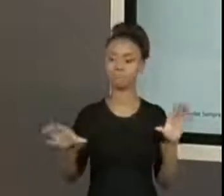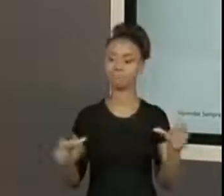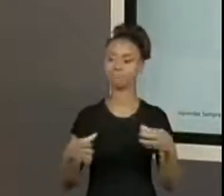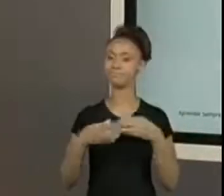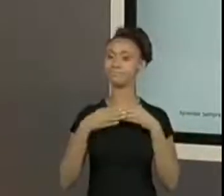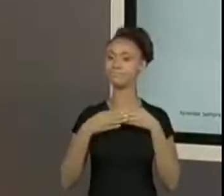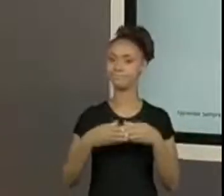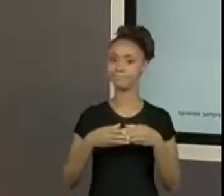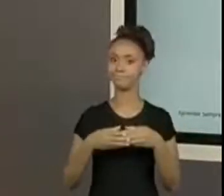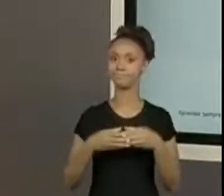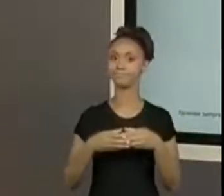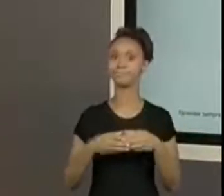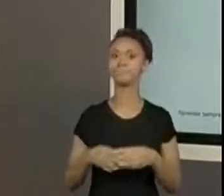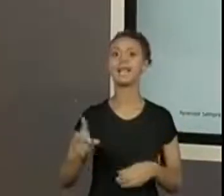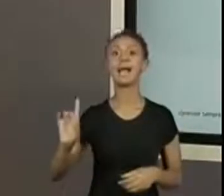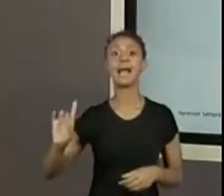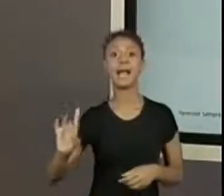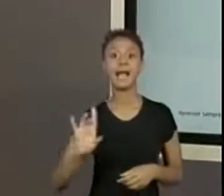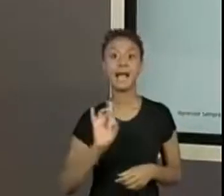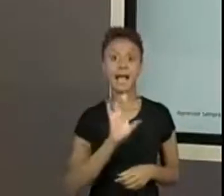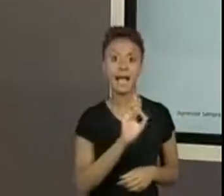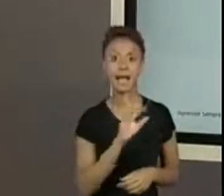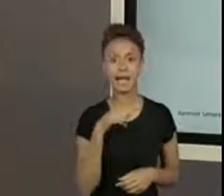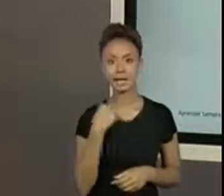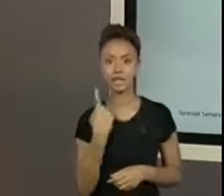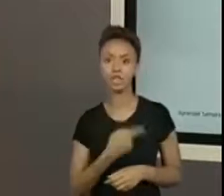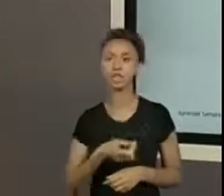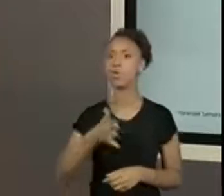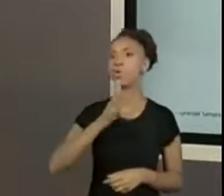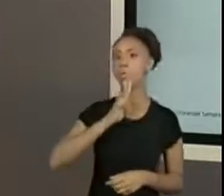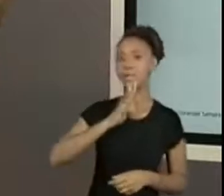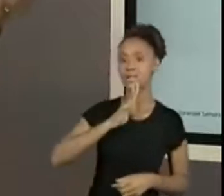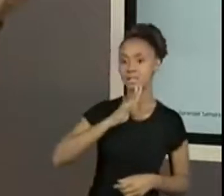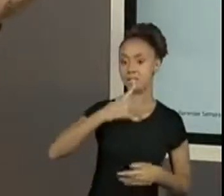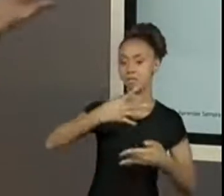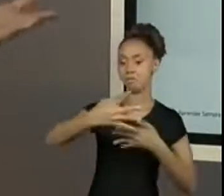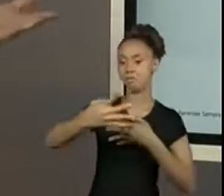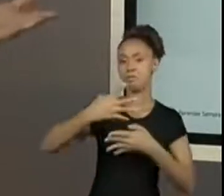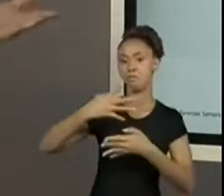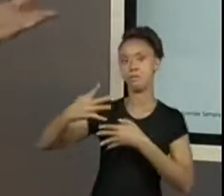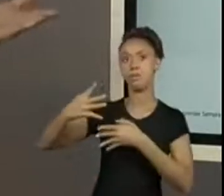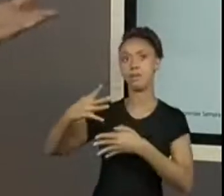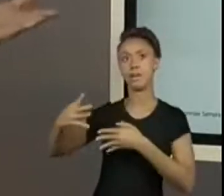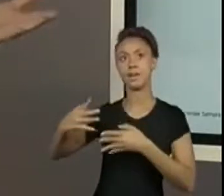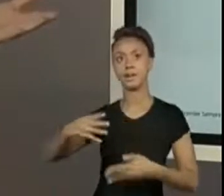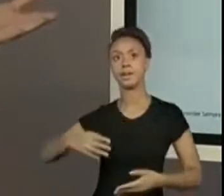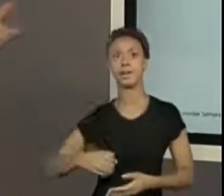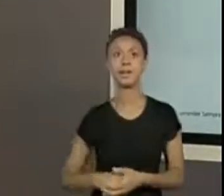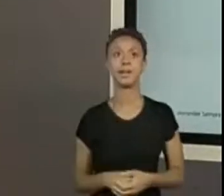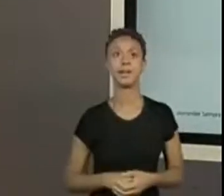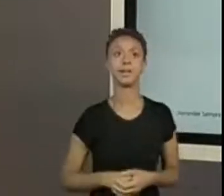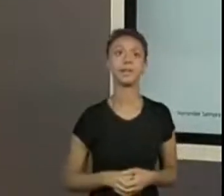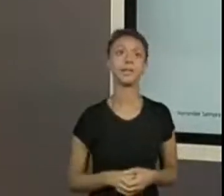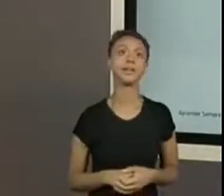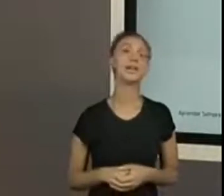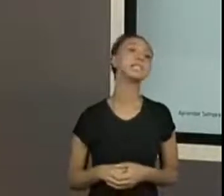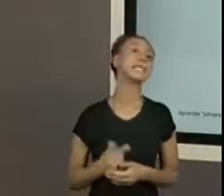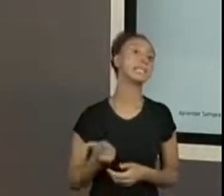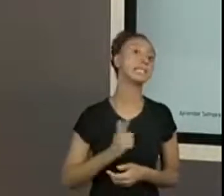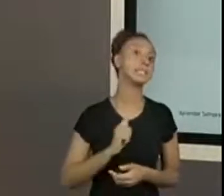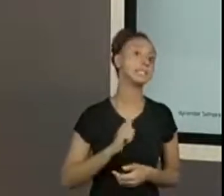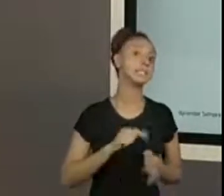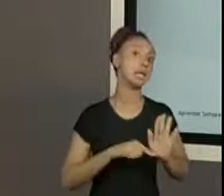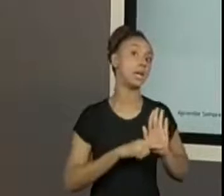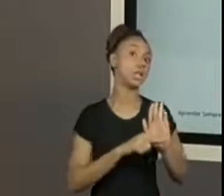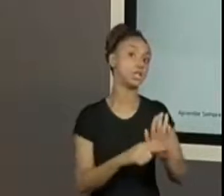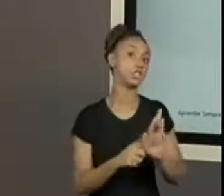apresentar com calma cada uma que a gente viu e uma contribuição diferente. Sim. Eu acho que